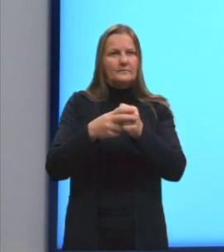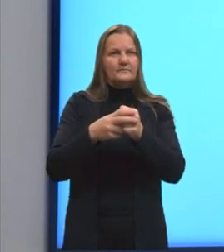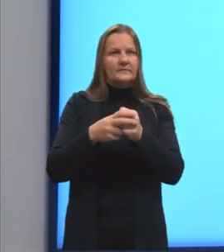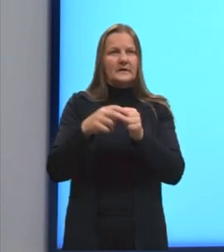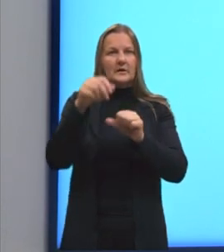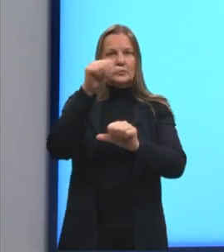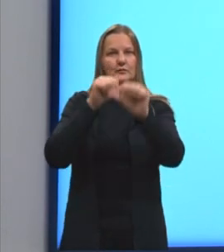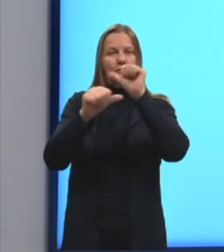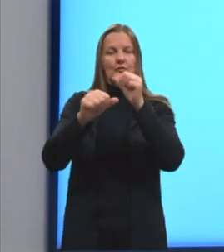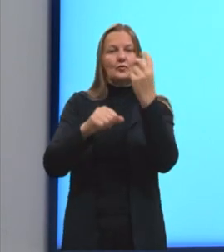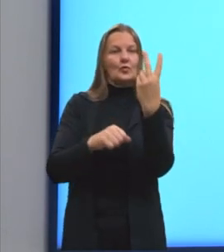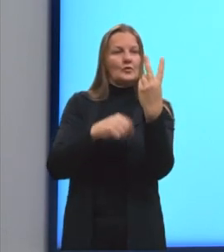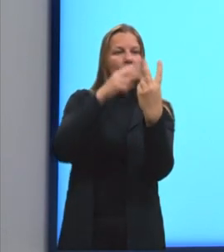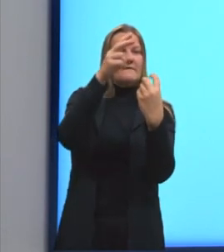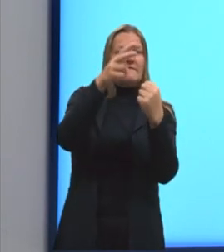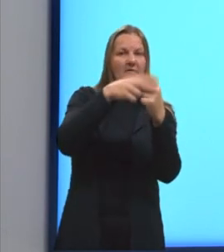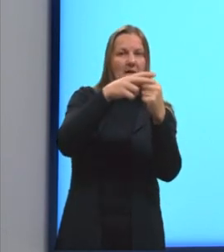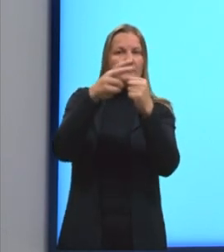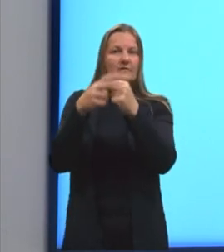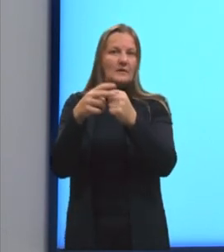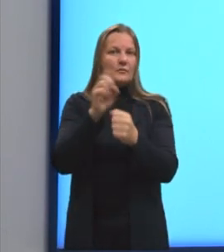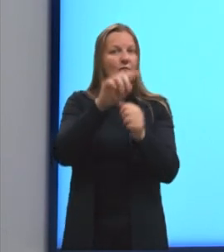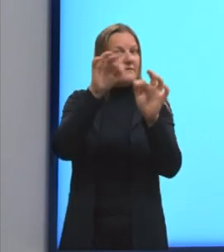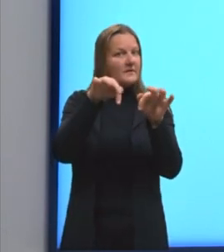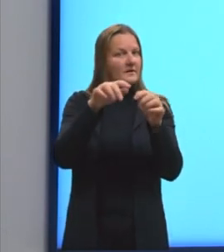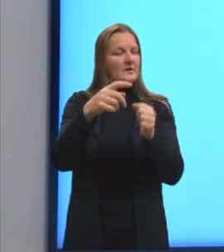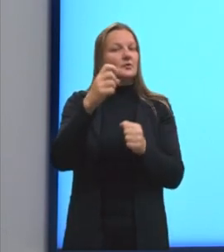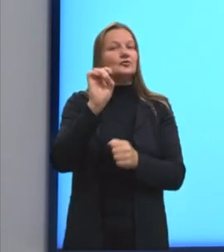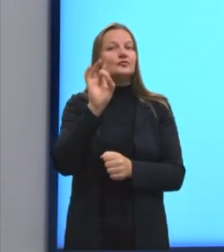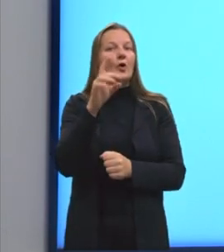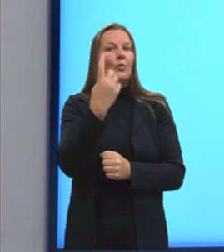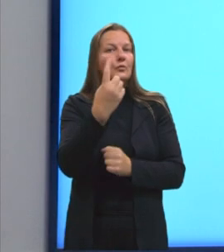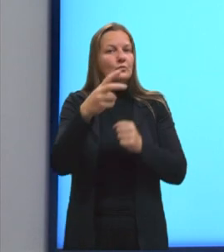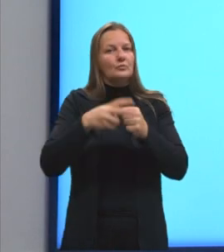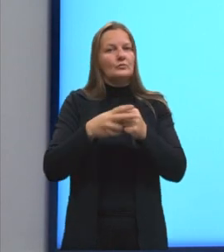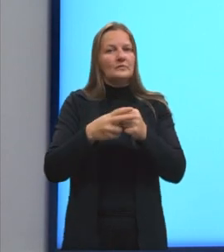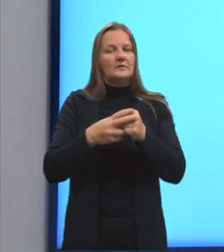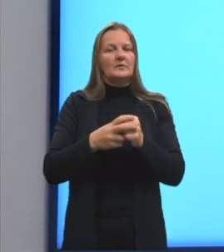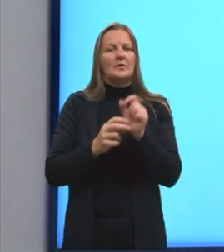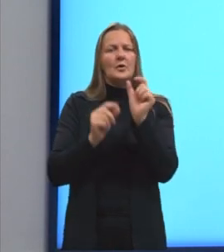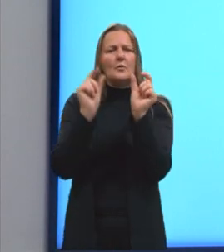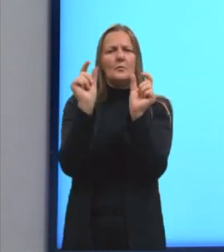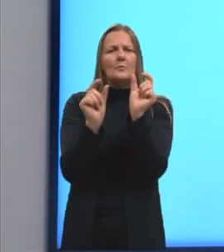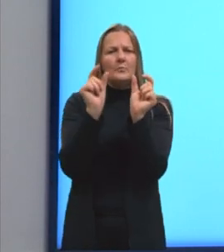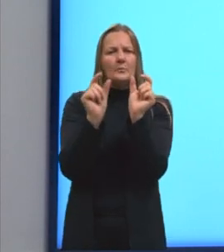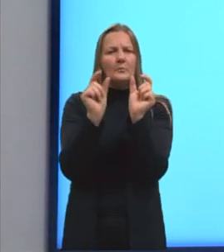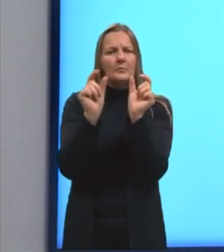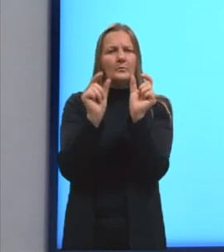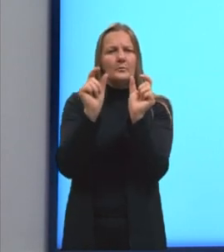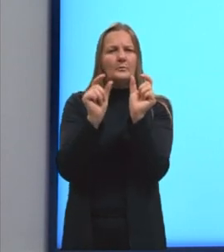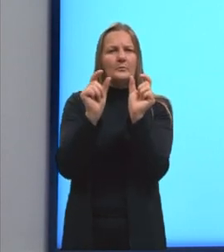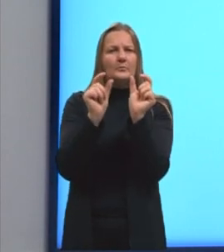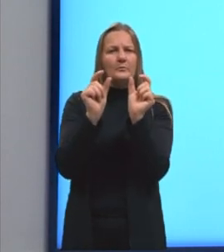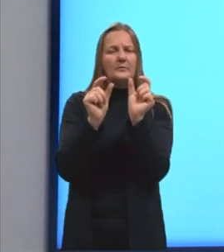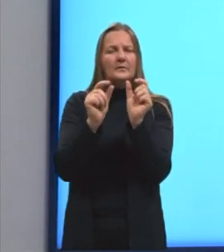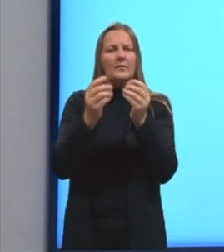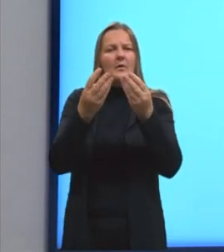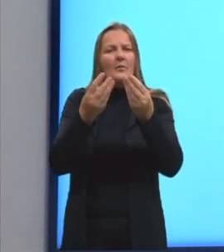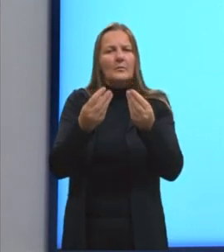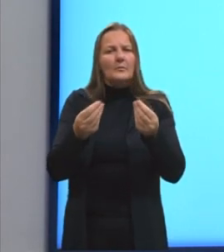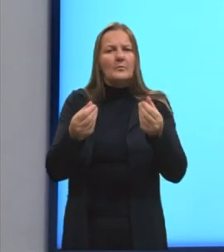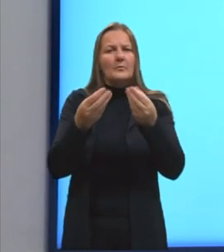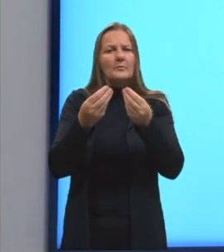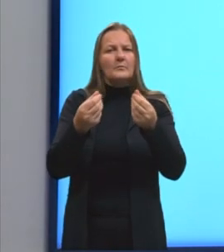mais dois verbos. Seguido do que a gente chama de partícula apassivadora.